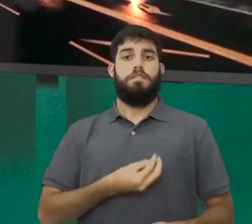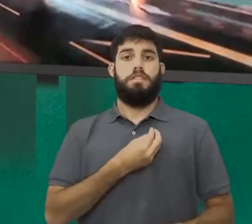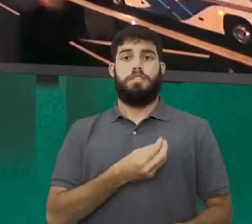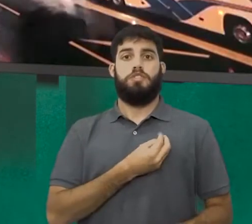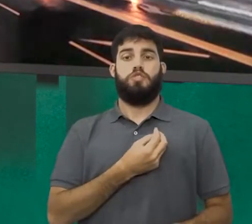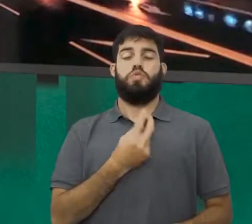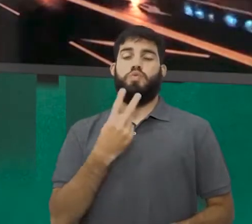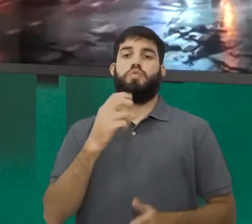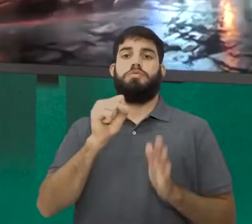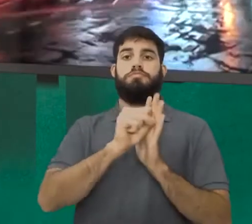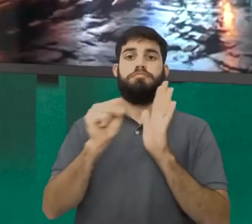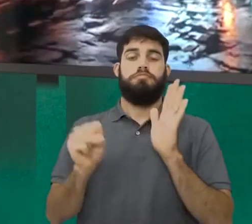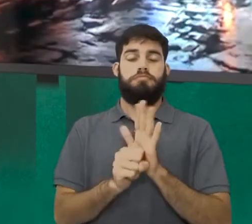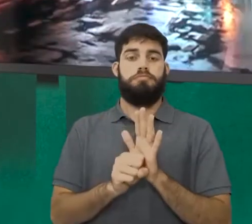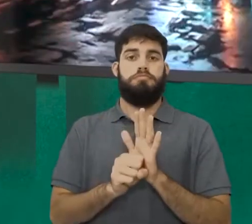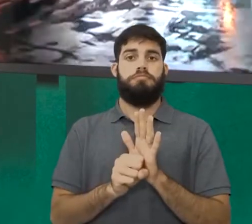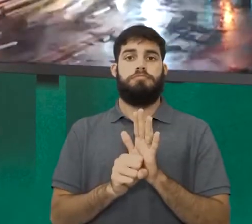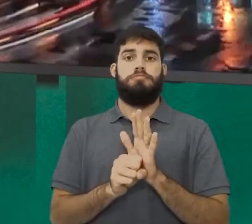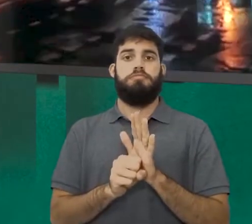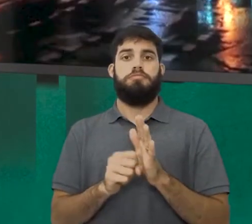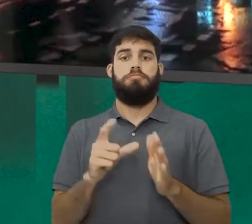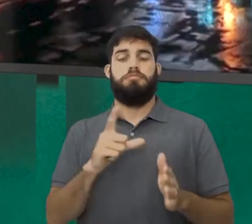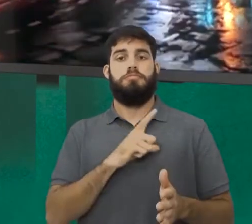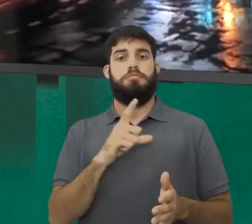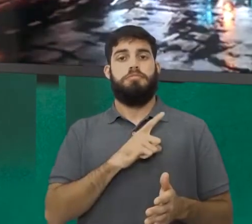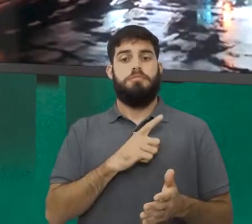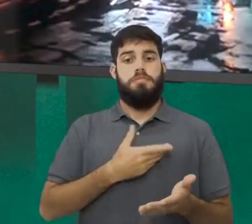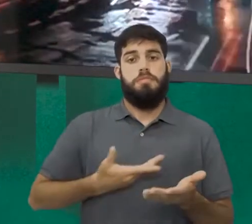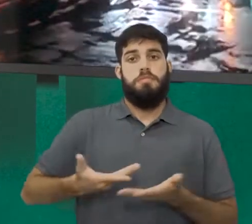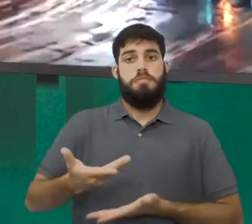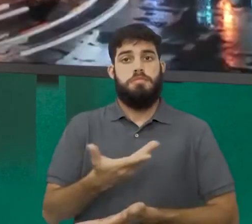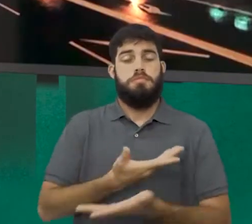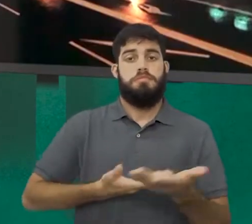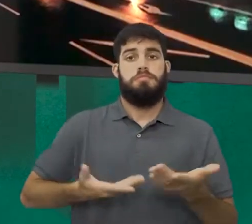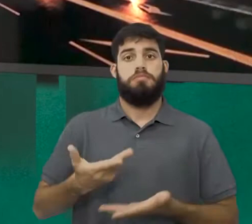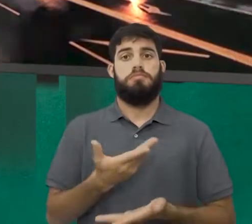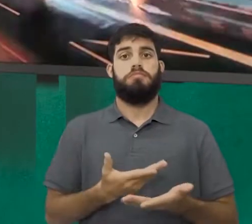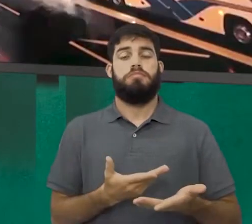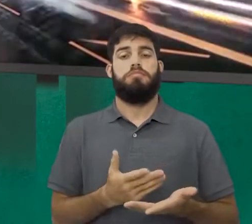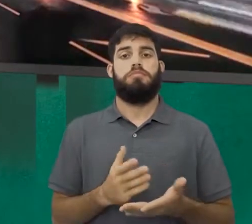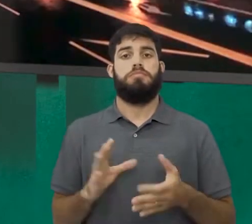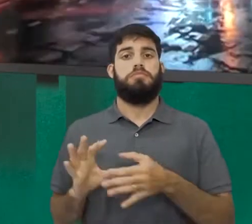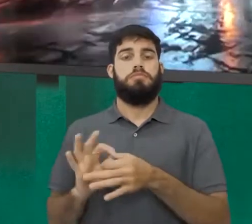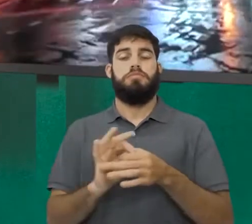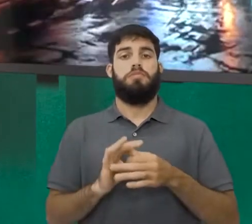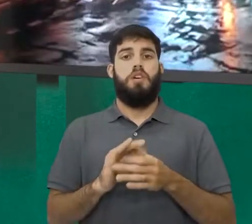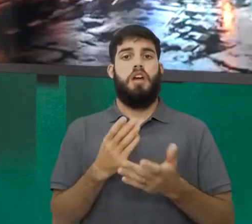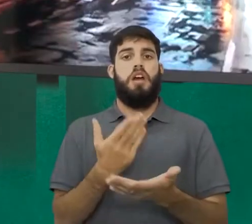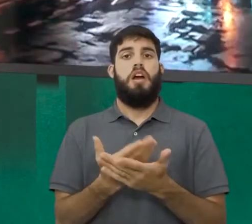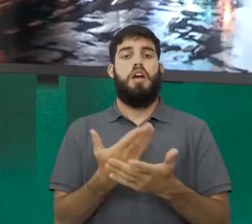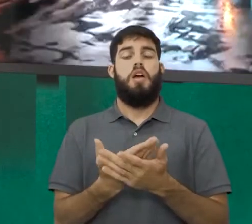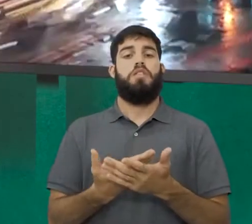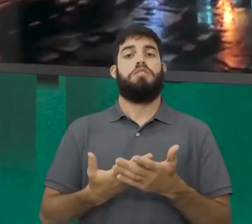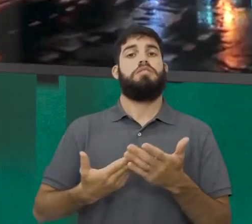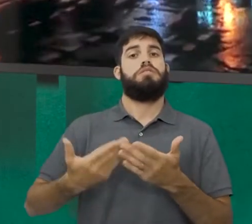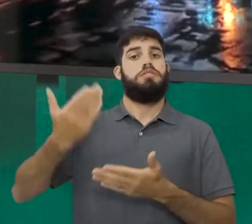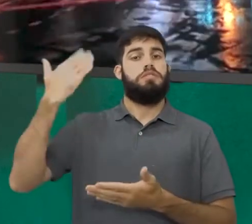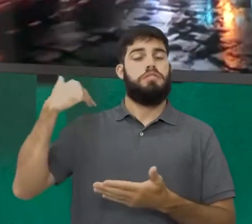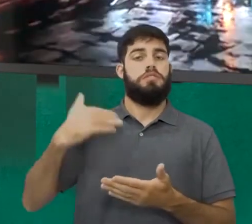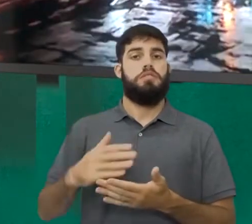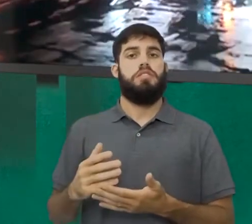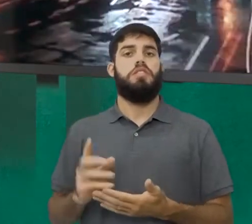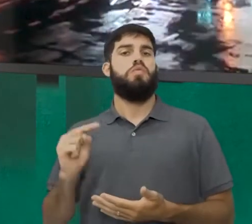há, sim, uma correspondência, uma relação com uma das aulas anteriores da qual